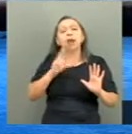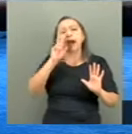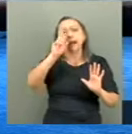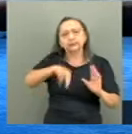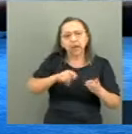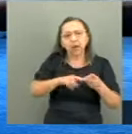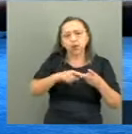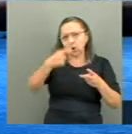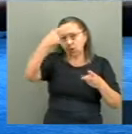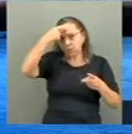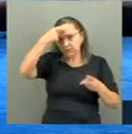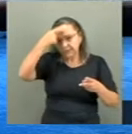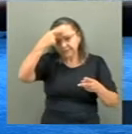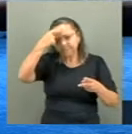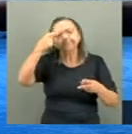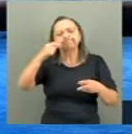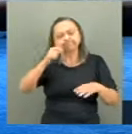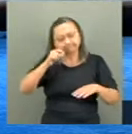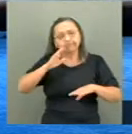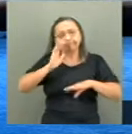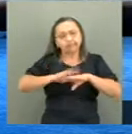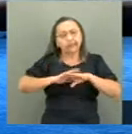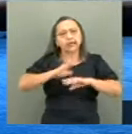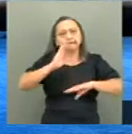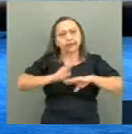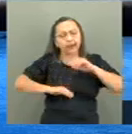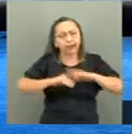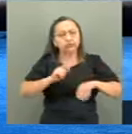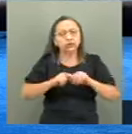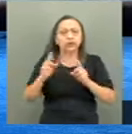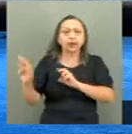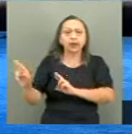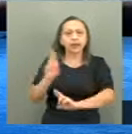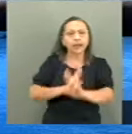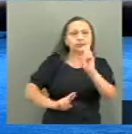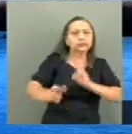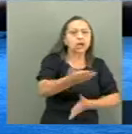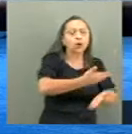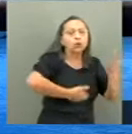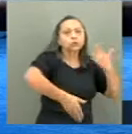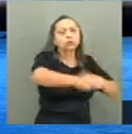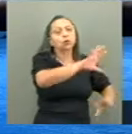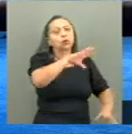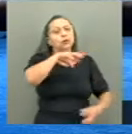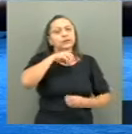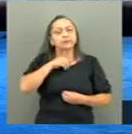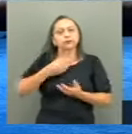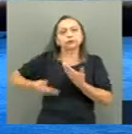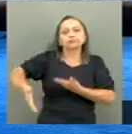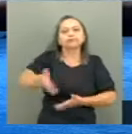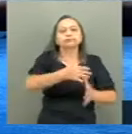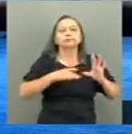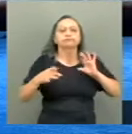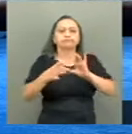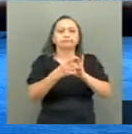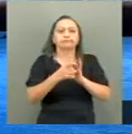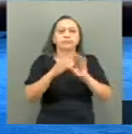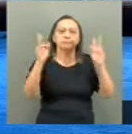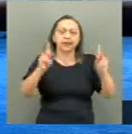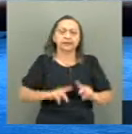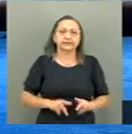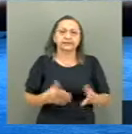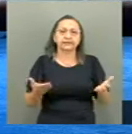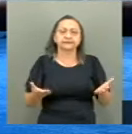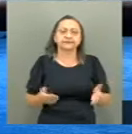consciência e devem agir em relação umas às outras com o espírito de fraternidade. São as políticas